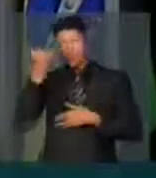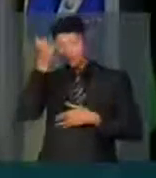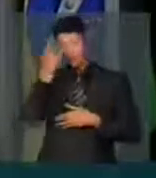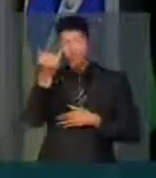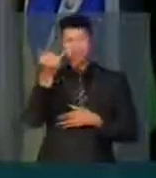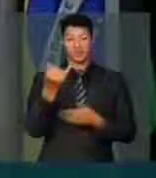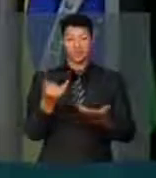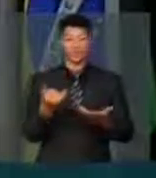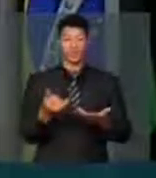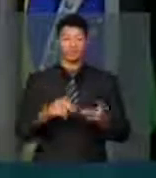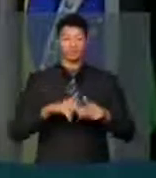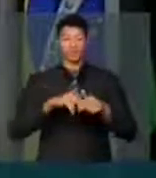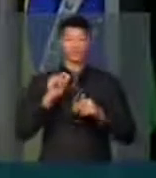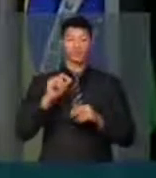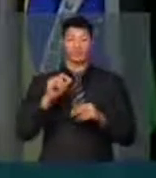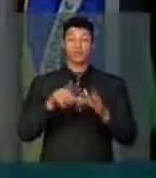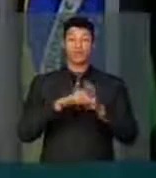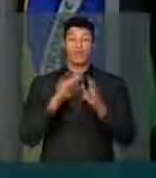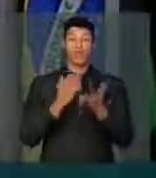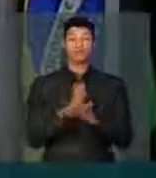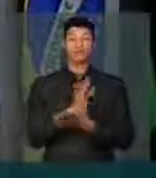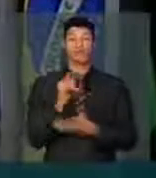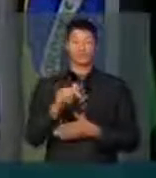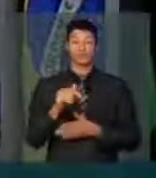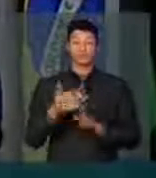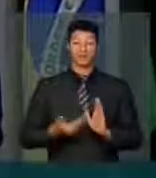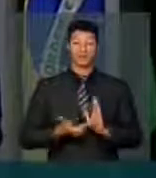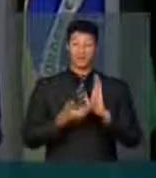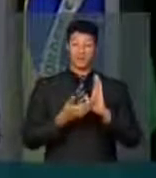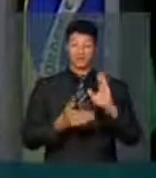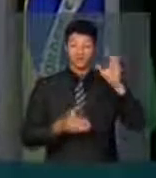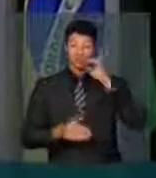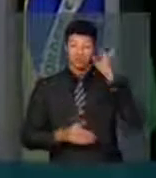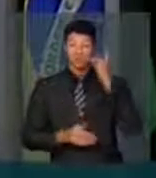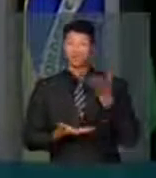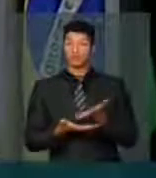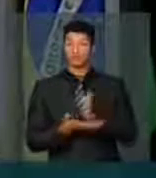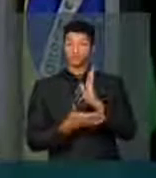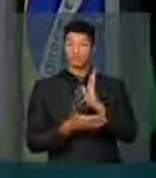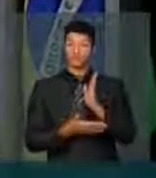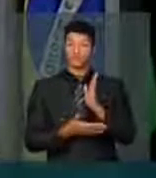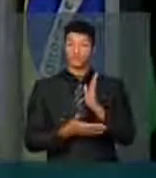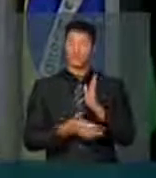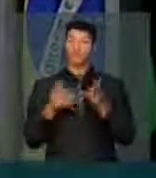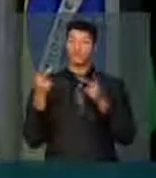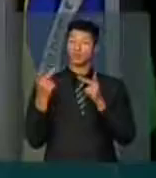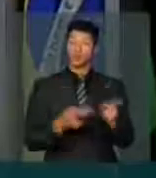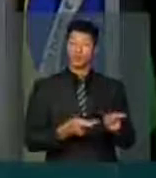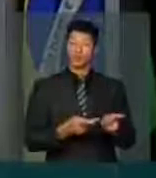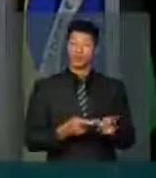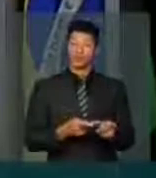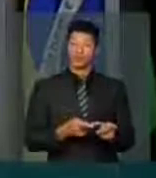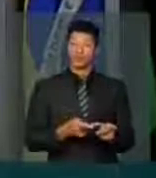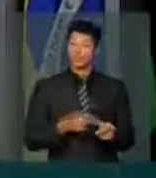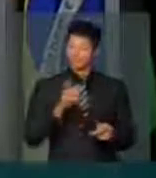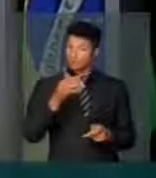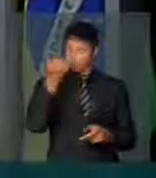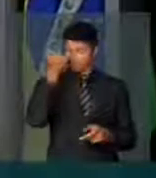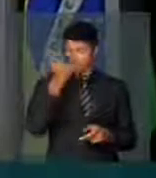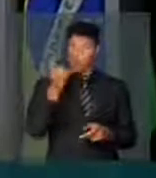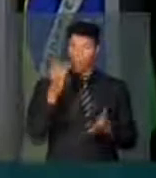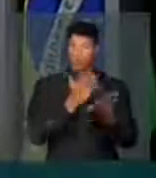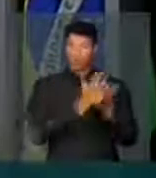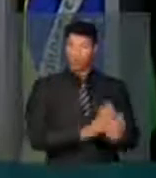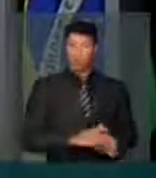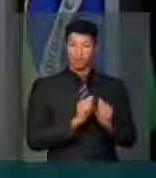intenção do que a lei aprovou aqui? A Câmara de Deputados aprovou nesse projeto. Foi a intenção de